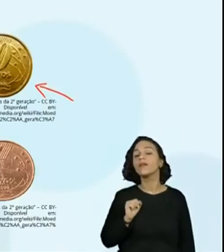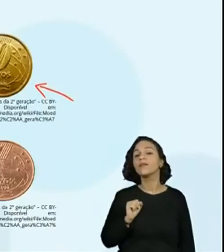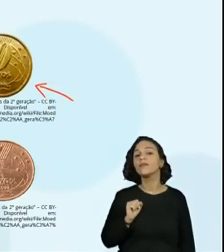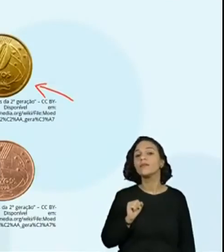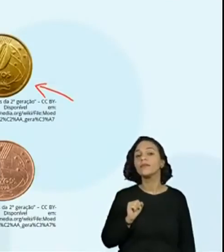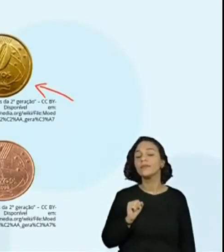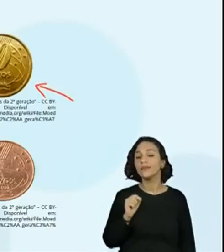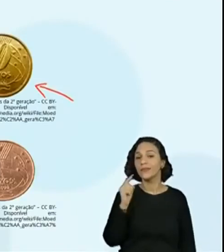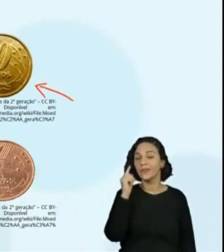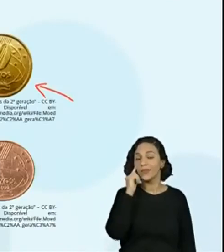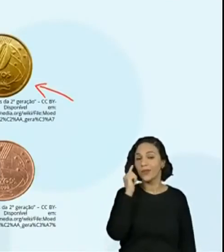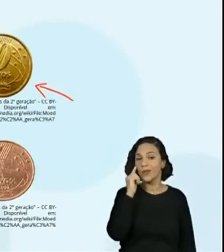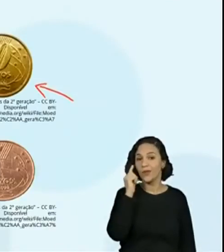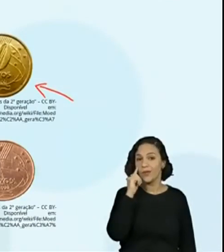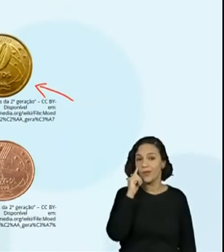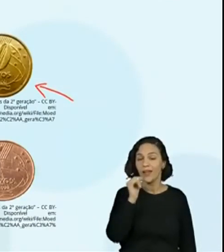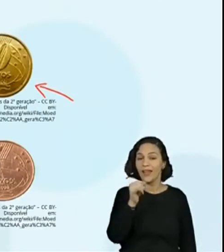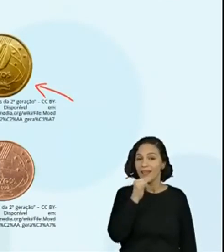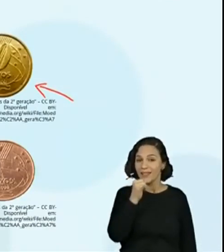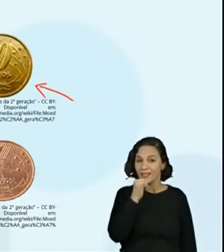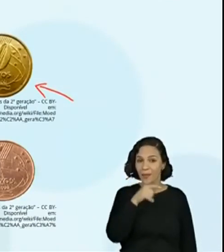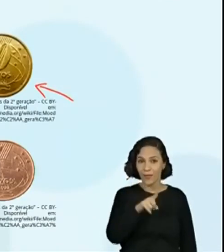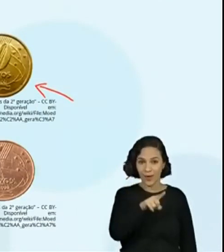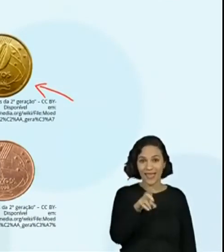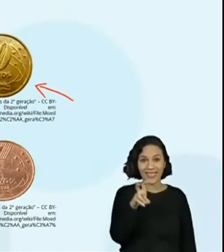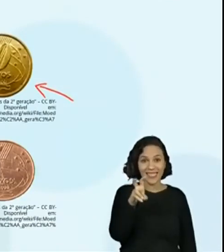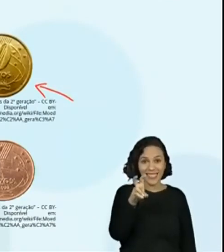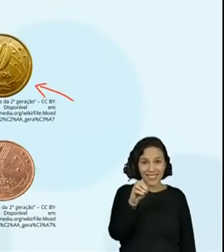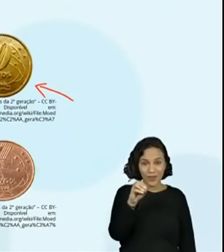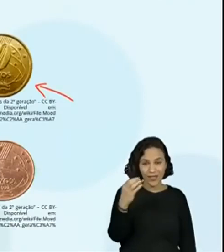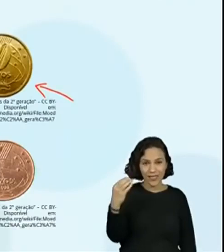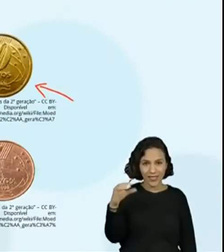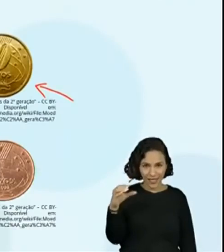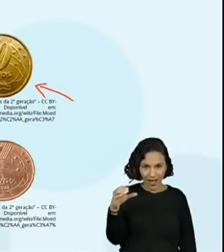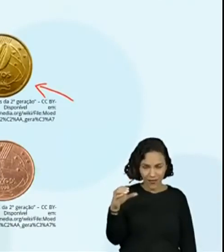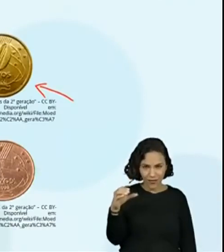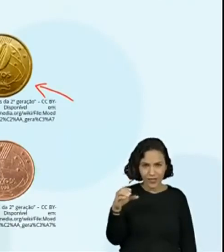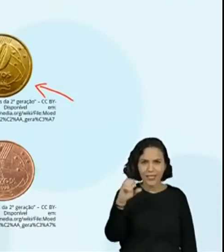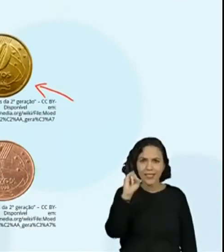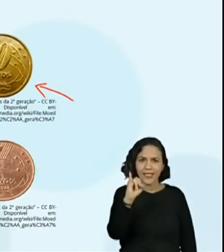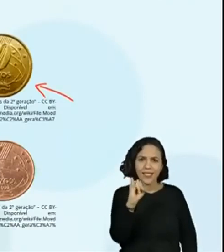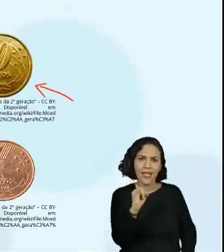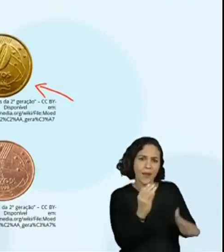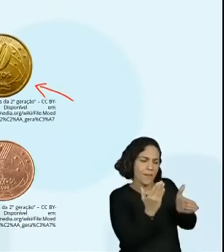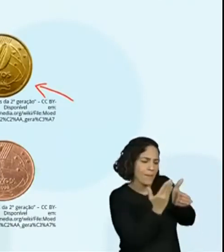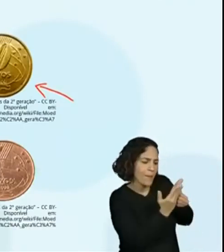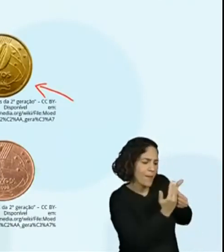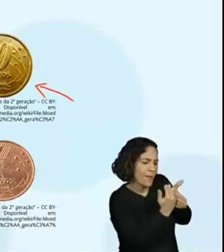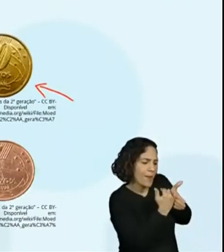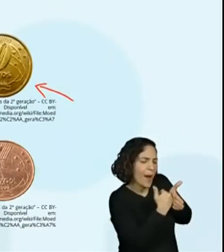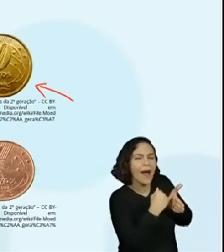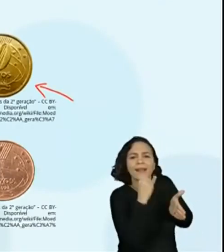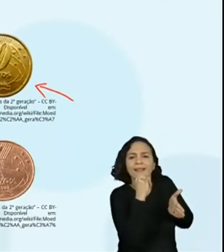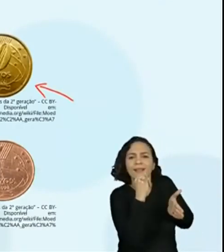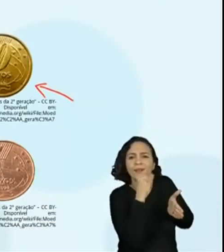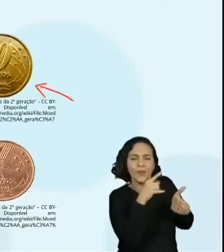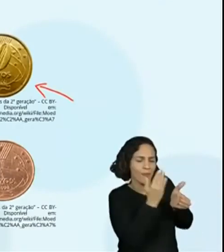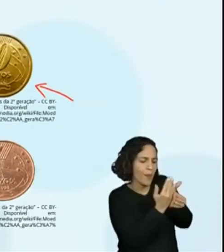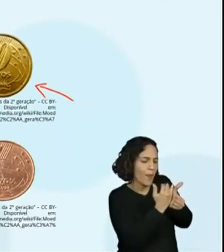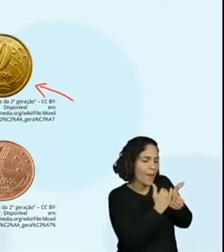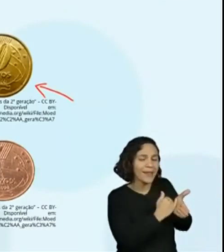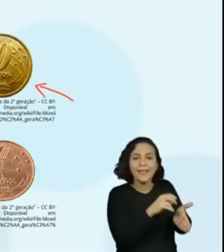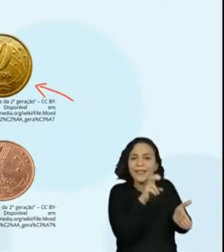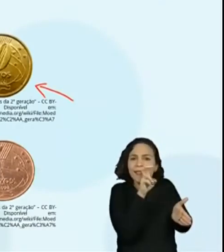quinto da moeda de 50 centavos. Então, se a gente juntar cinco moedas de 10 centavos,